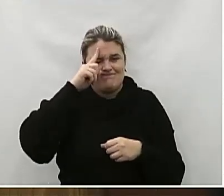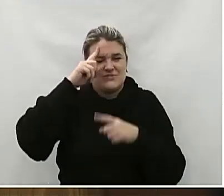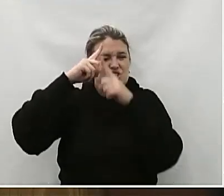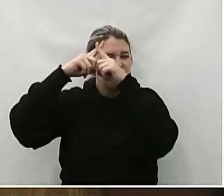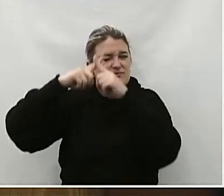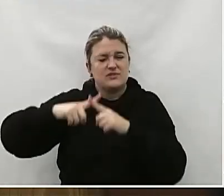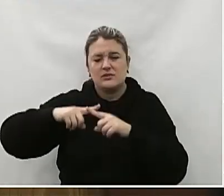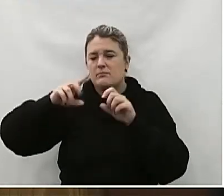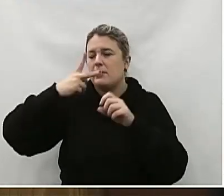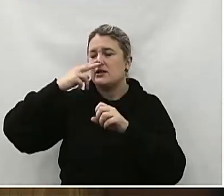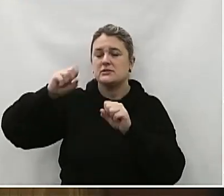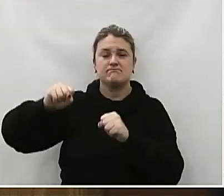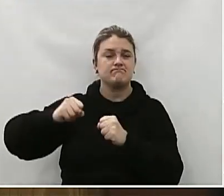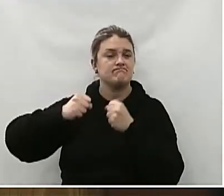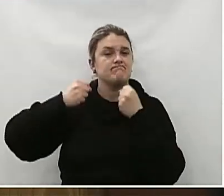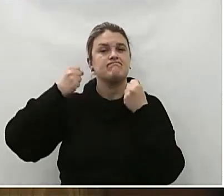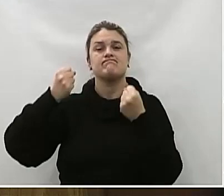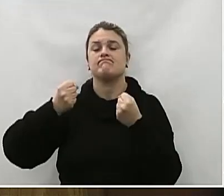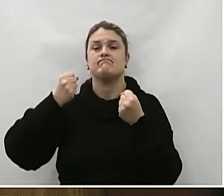sociedade